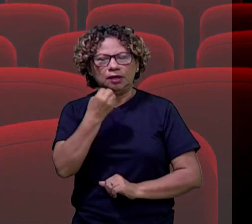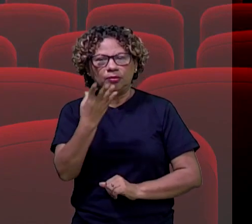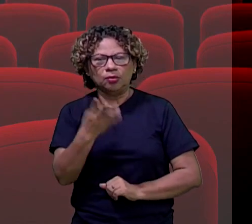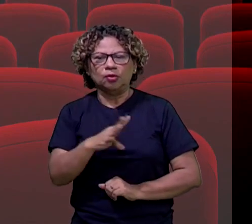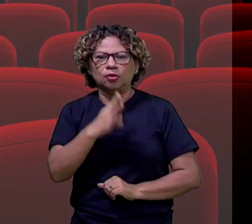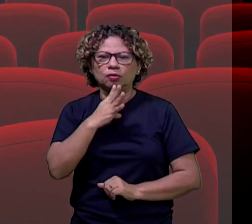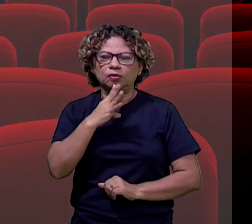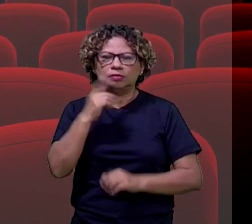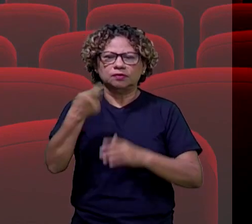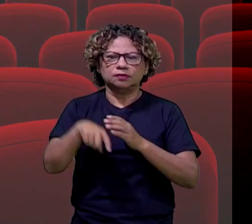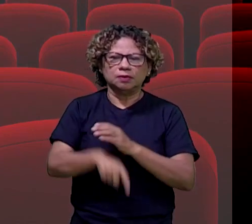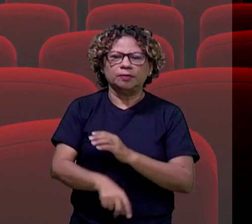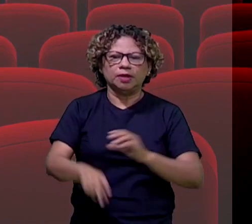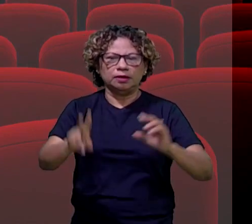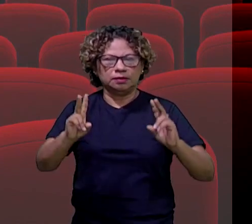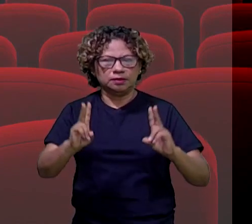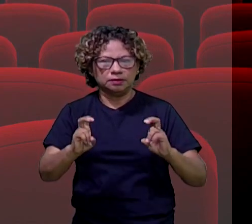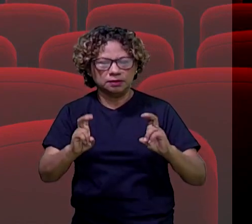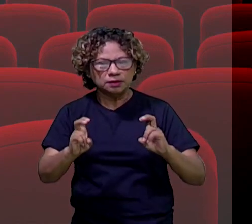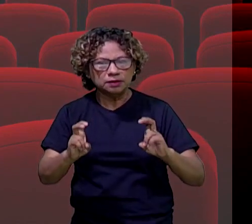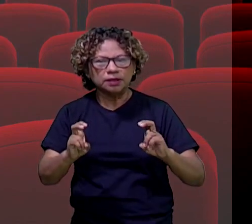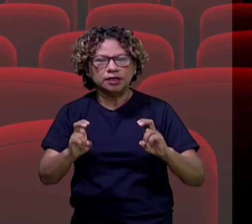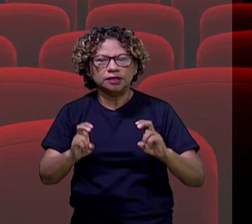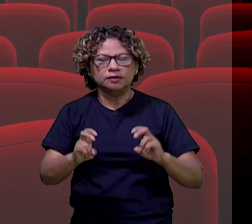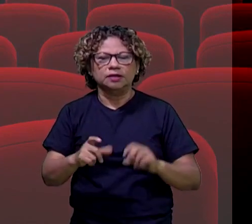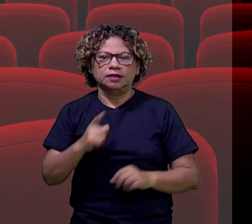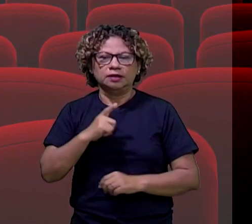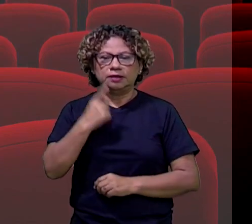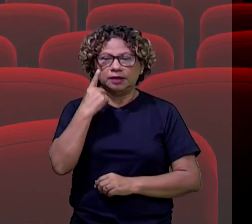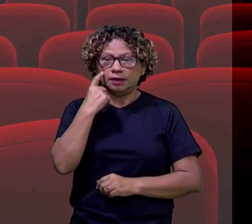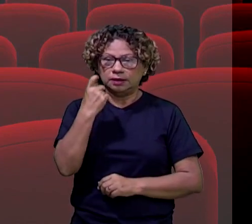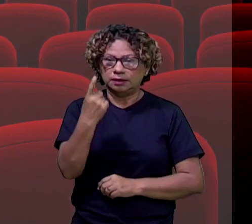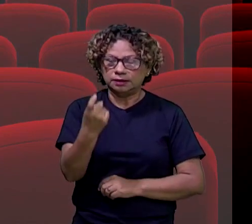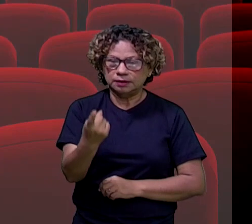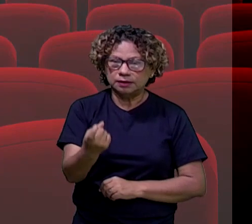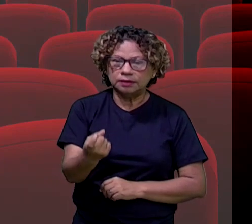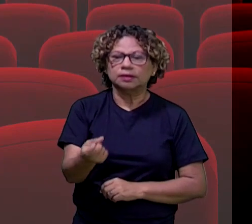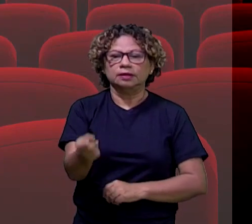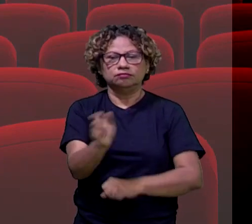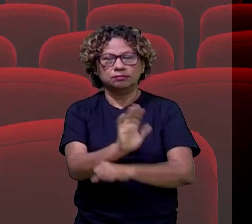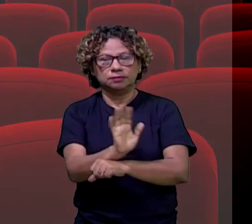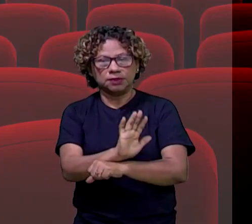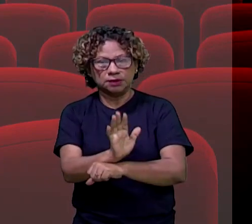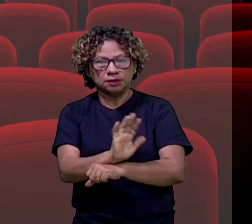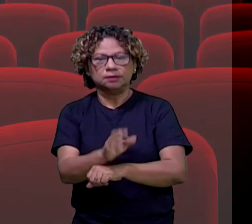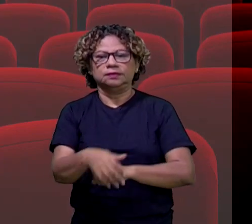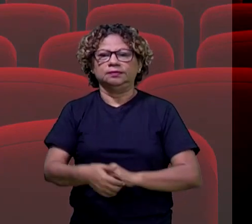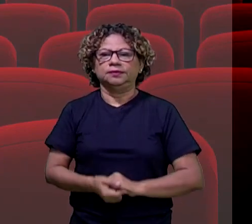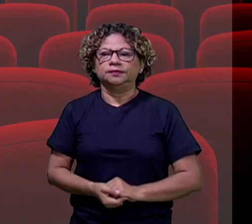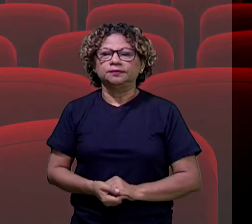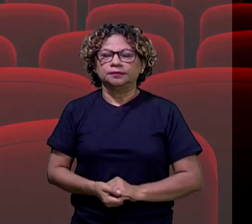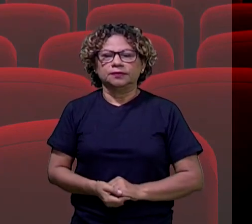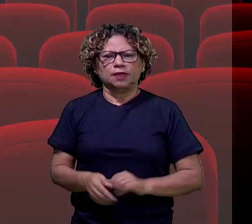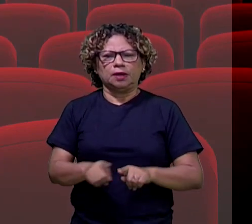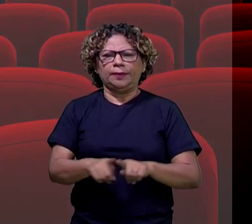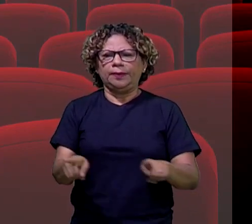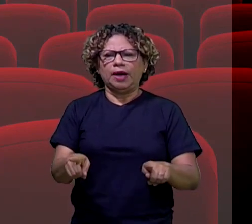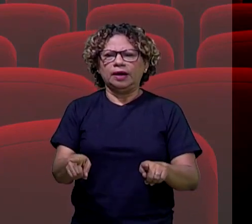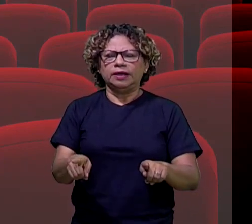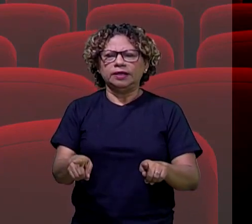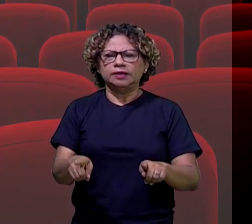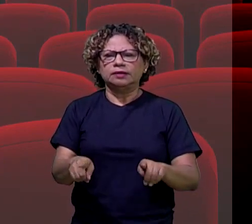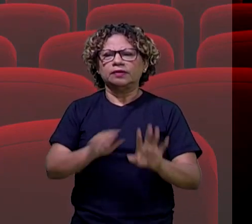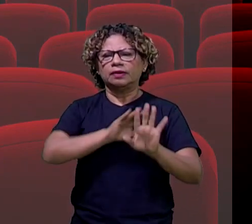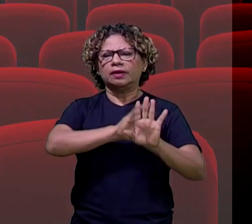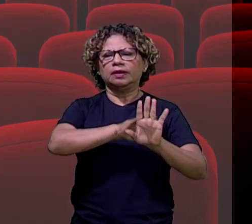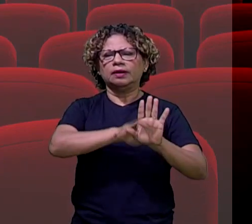juventude, da nossa criançada, que está aí interessada cada vez mais nesse mundo midiático. Mas também, não é para a gente também estar ali por